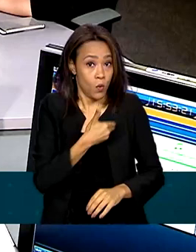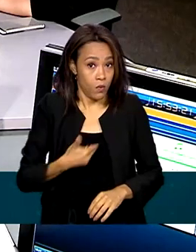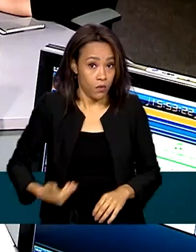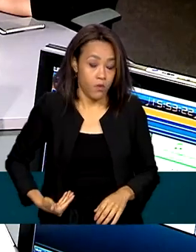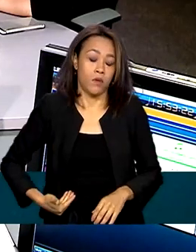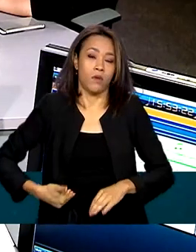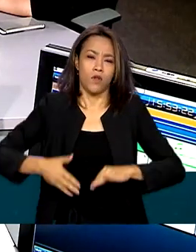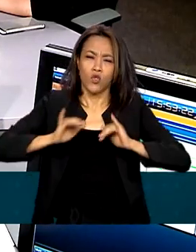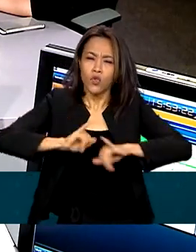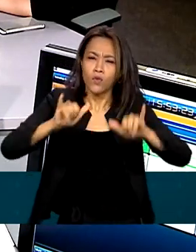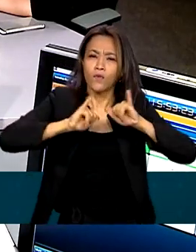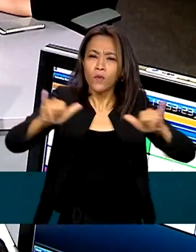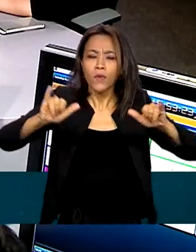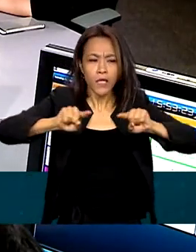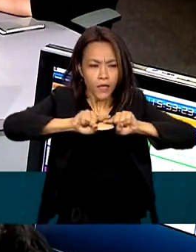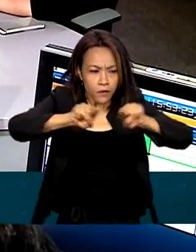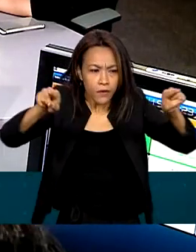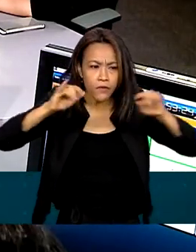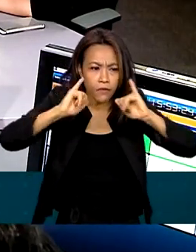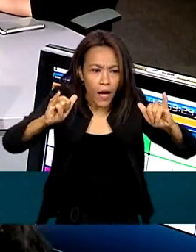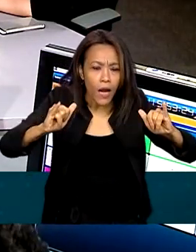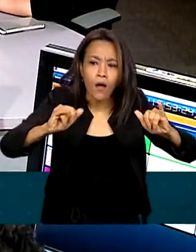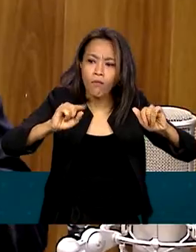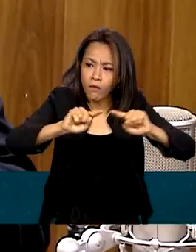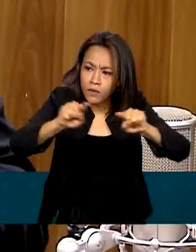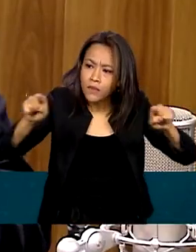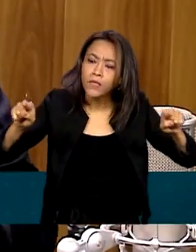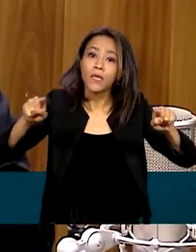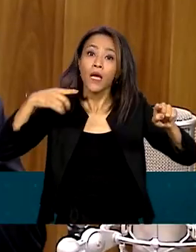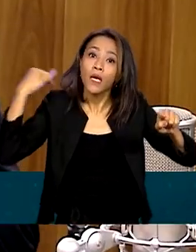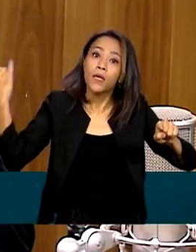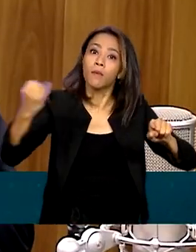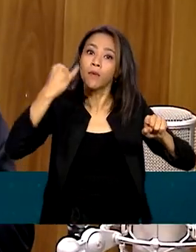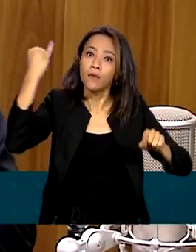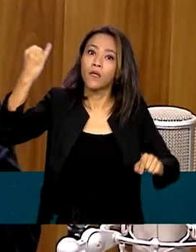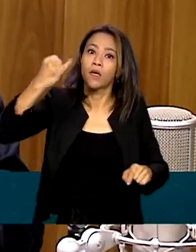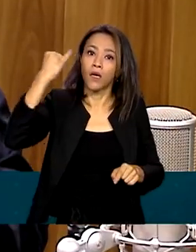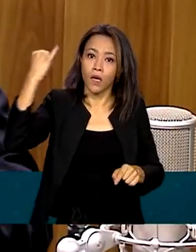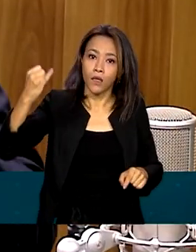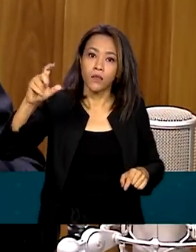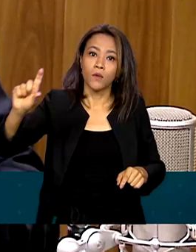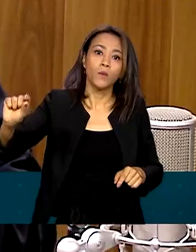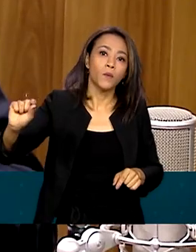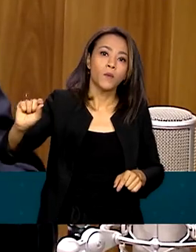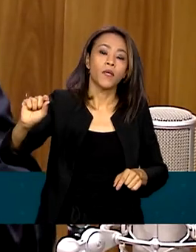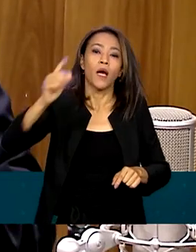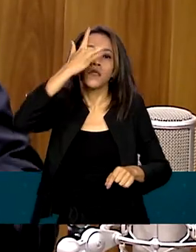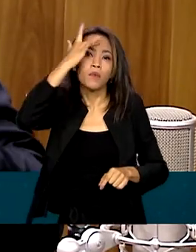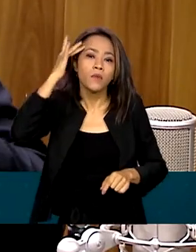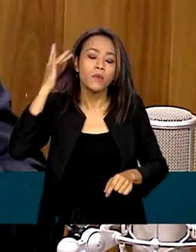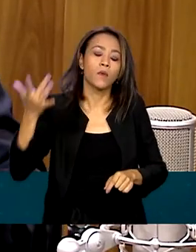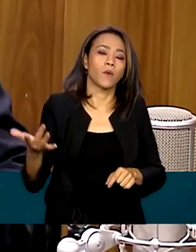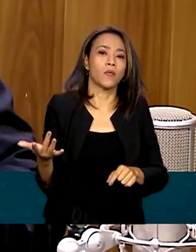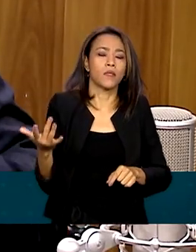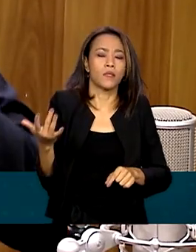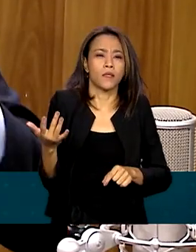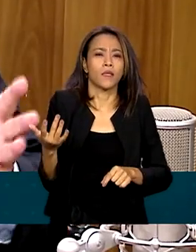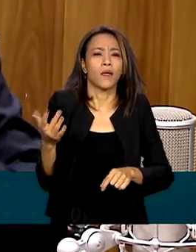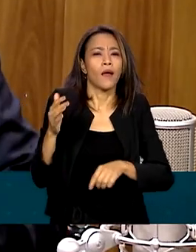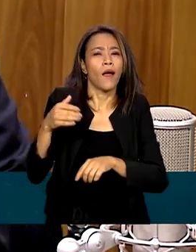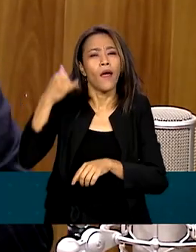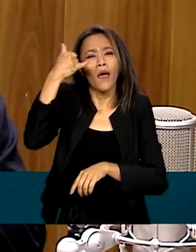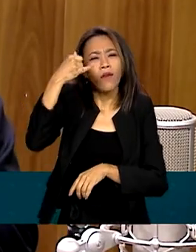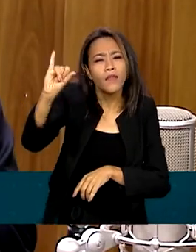campanha e diz para a população que é importante as pessoas agirem no sentido de evitar as